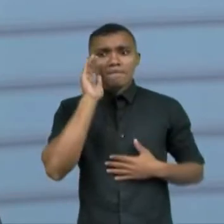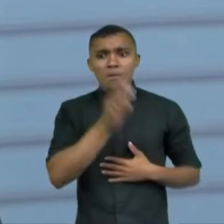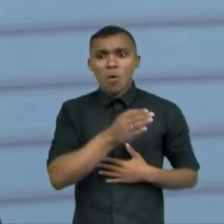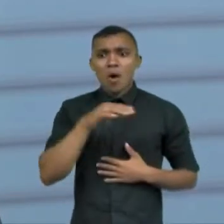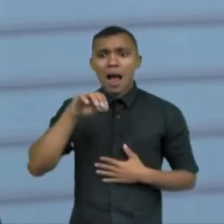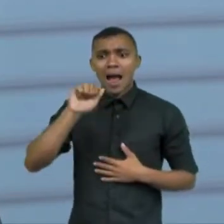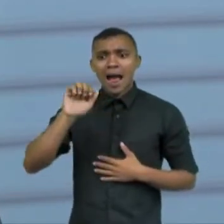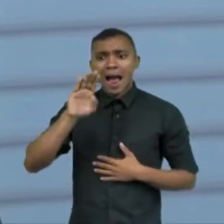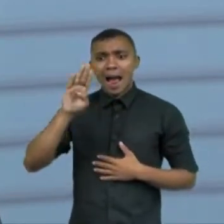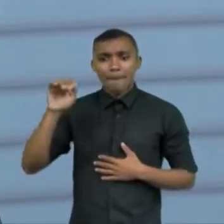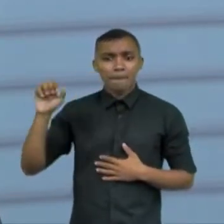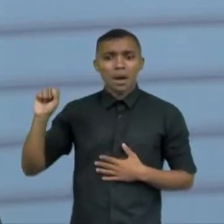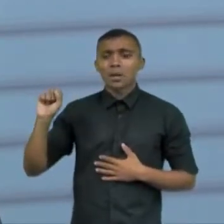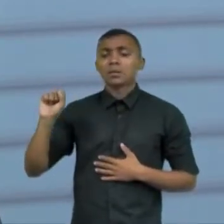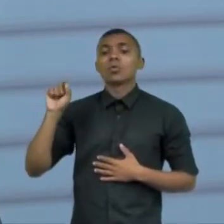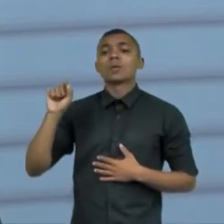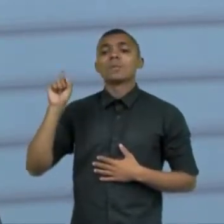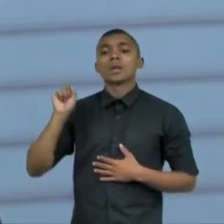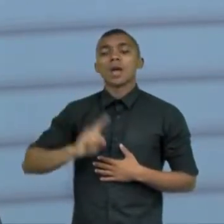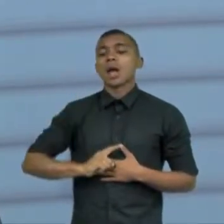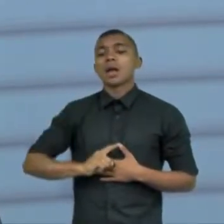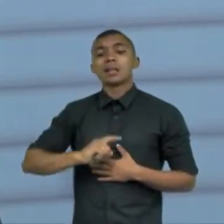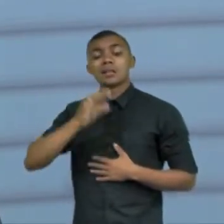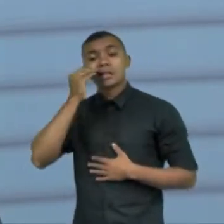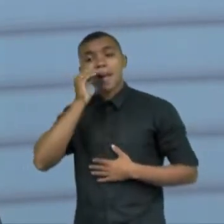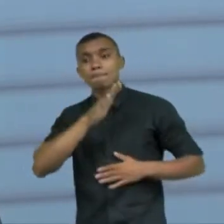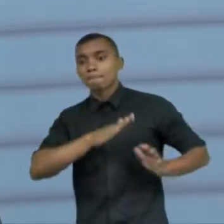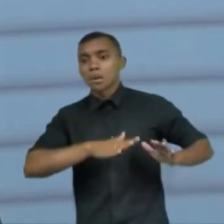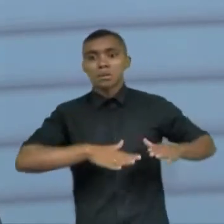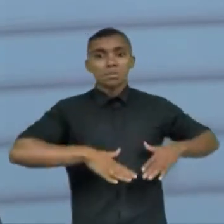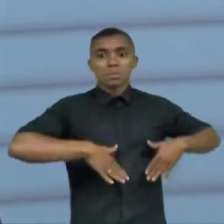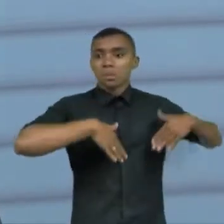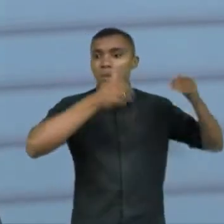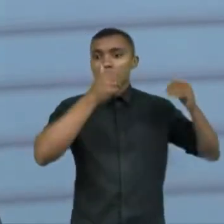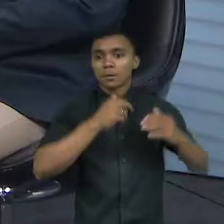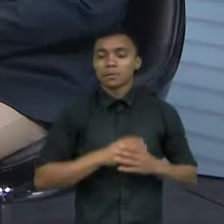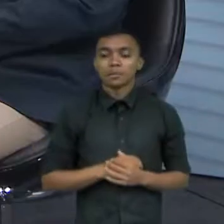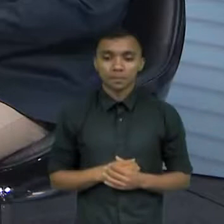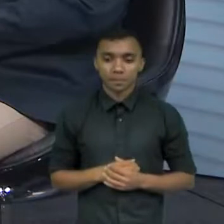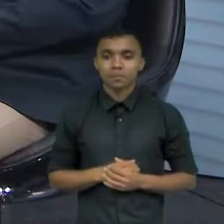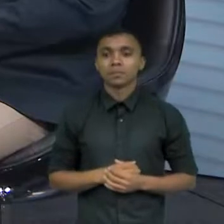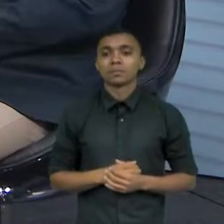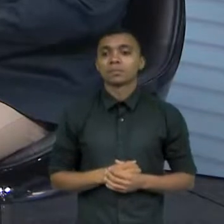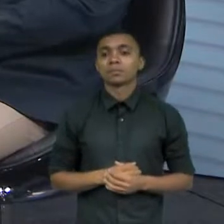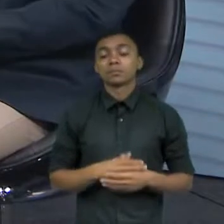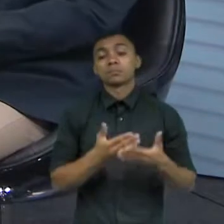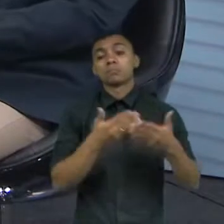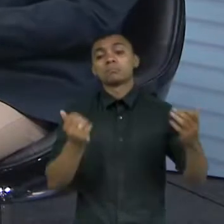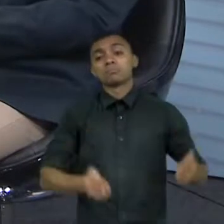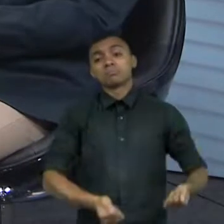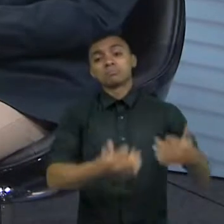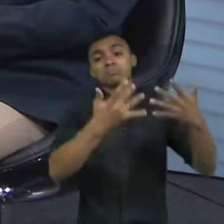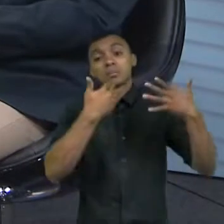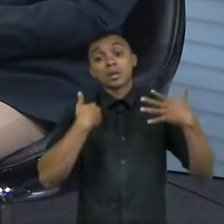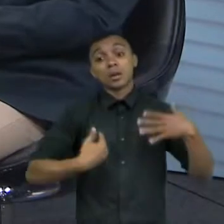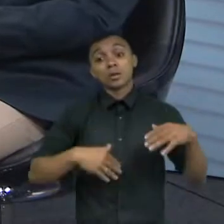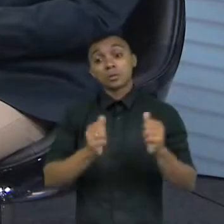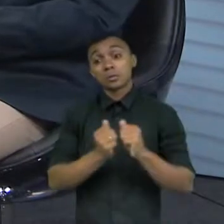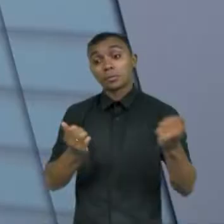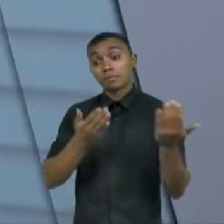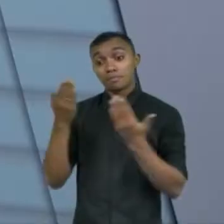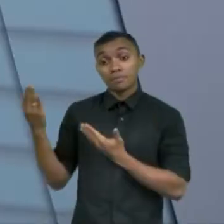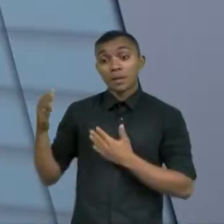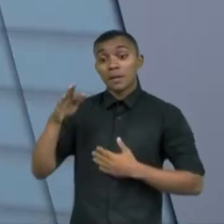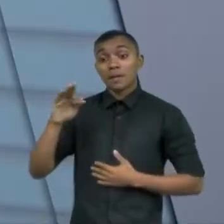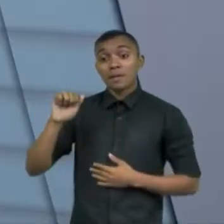fez com que ela melhorasse muito no comportamento dela explique só para o nosso público eu estou aqui com a doutora Fabiana Farah